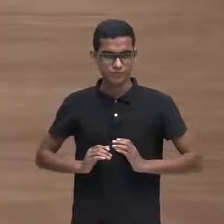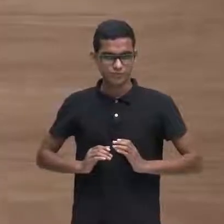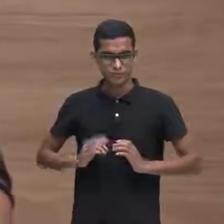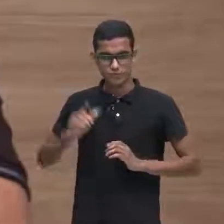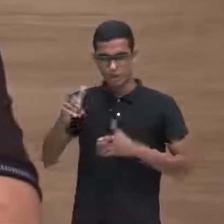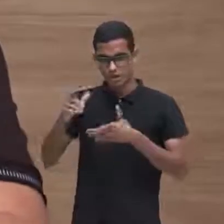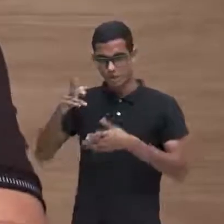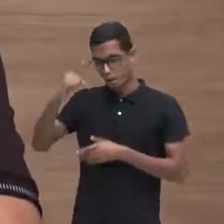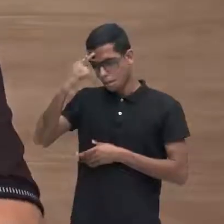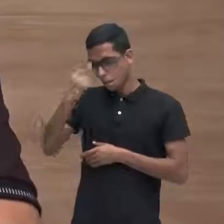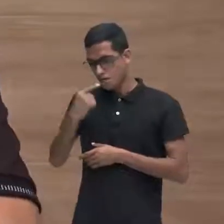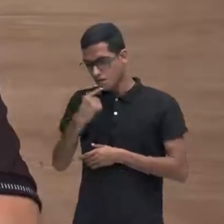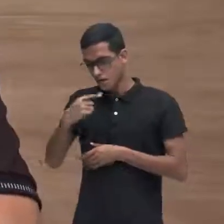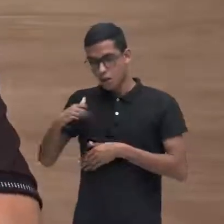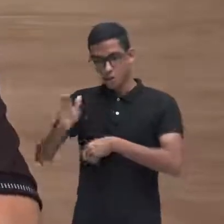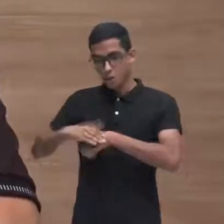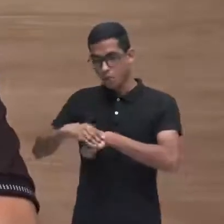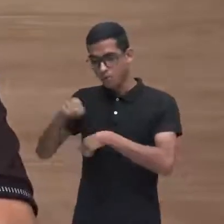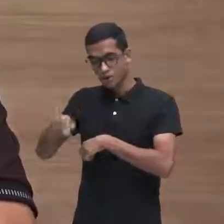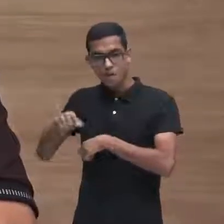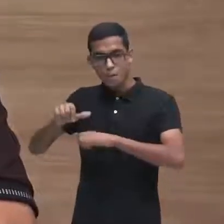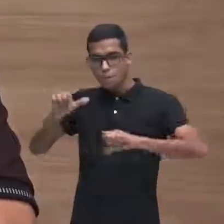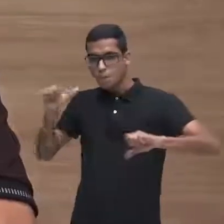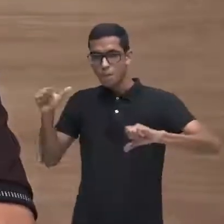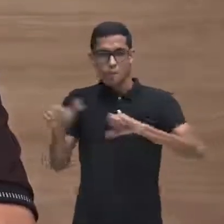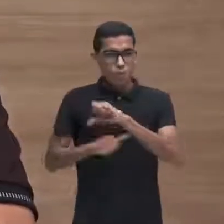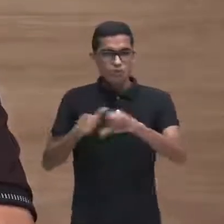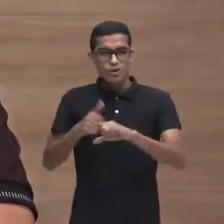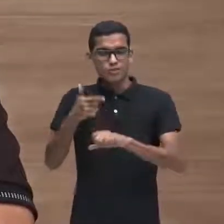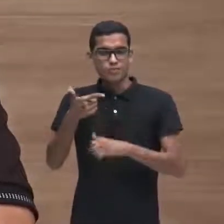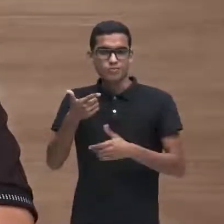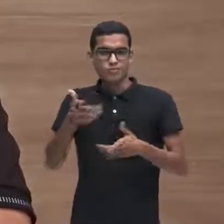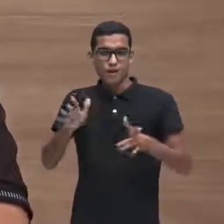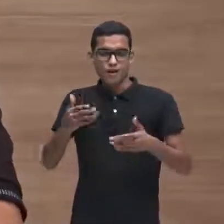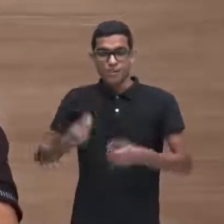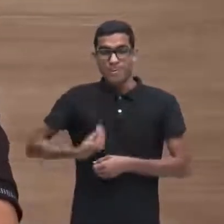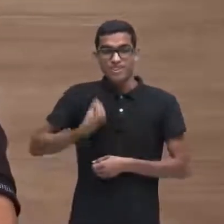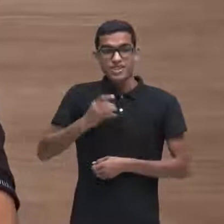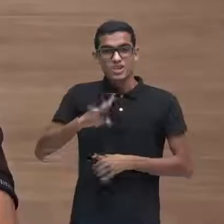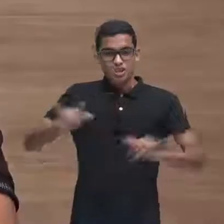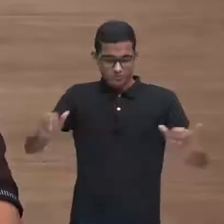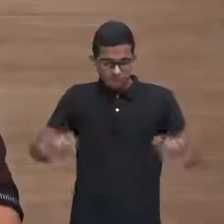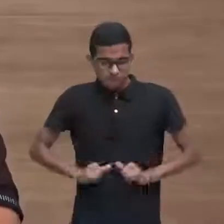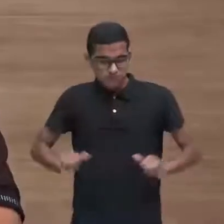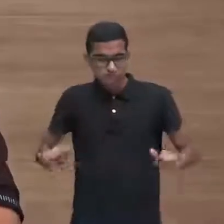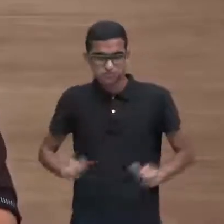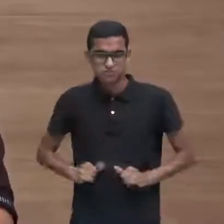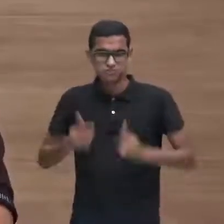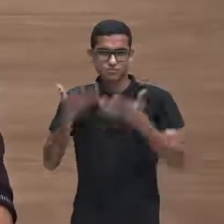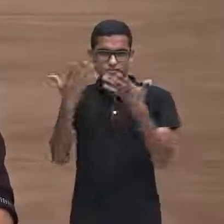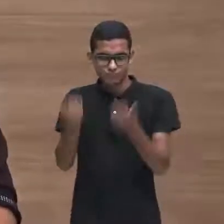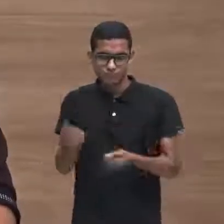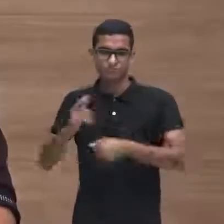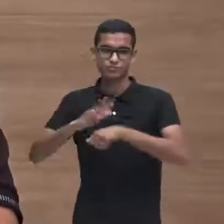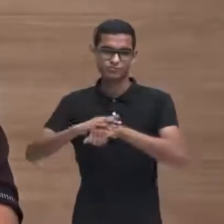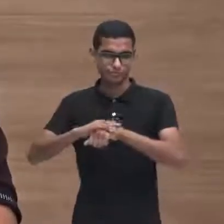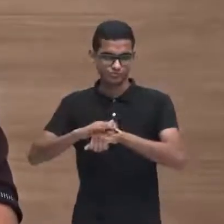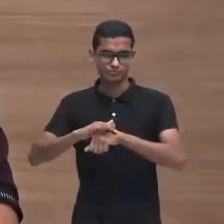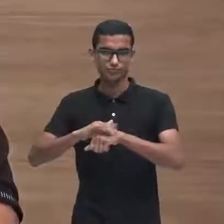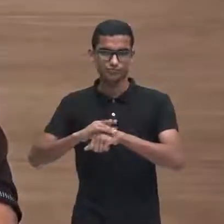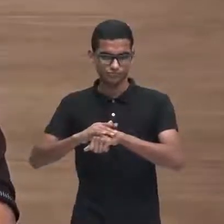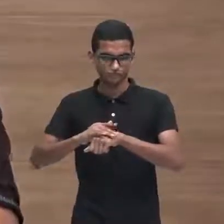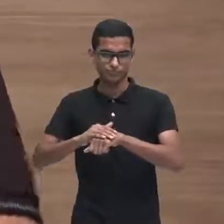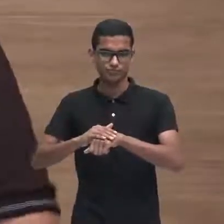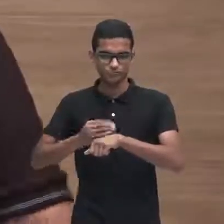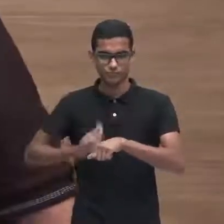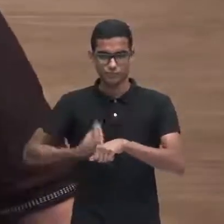para ser a dor do tratamento, porque é uma dor muito severa, isso eu falo